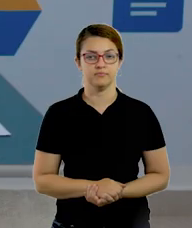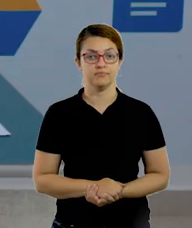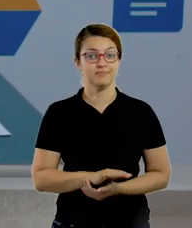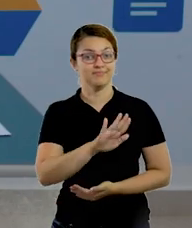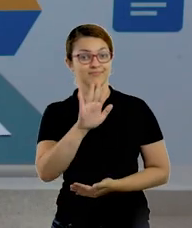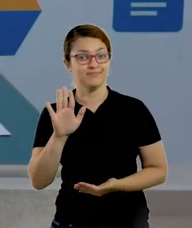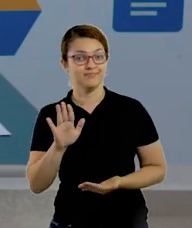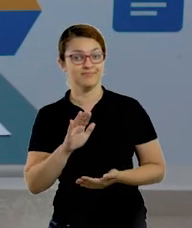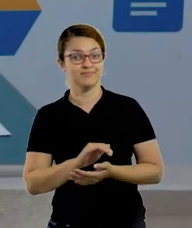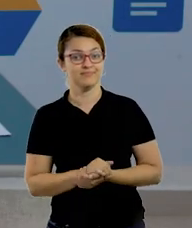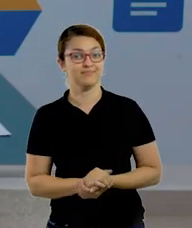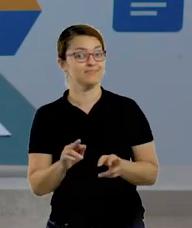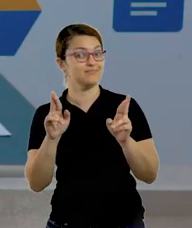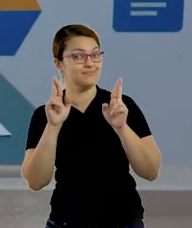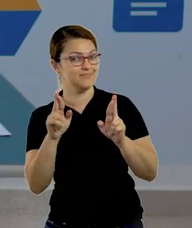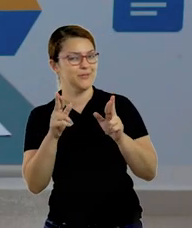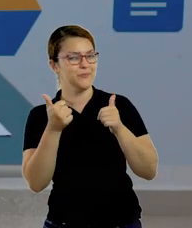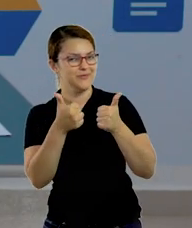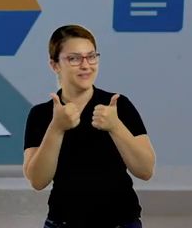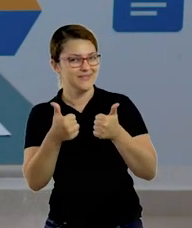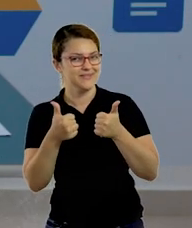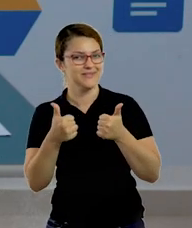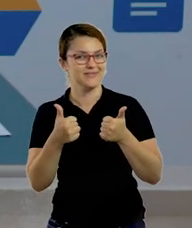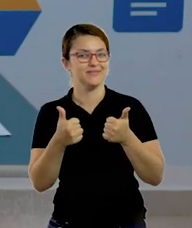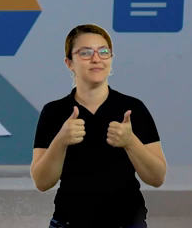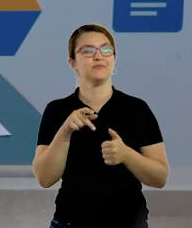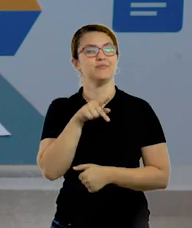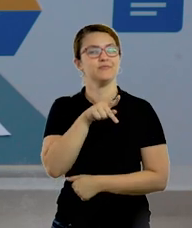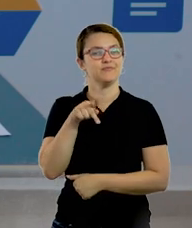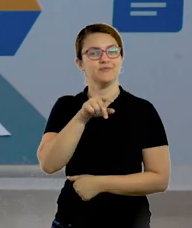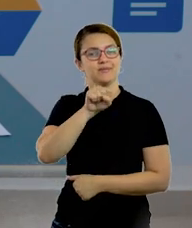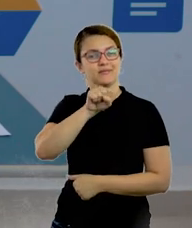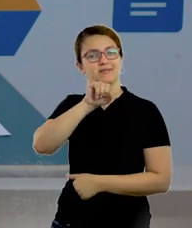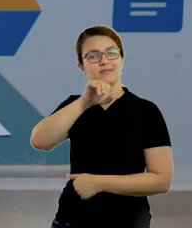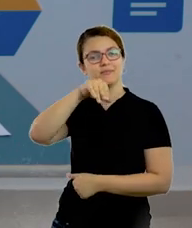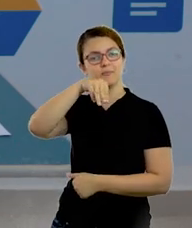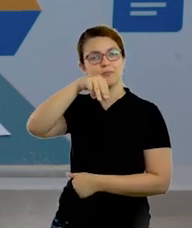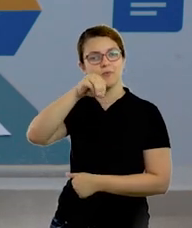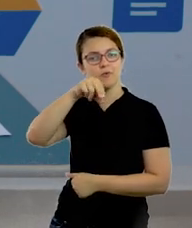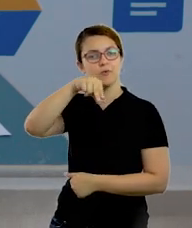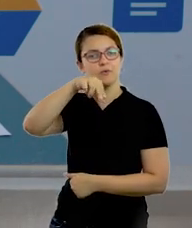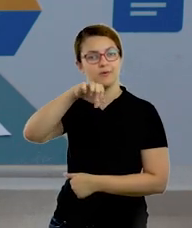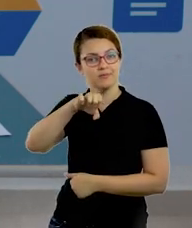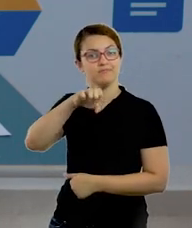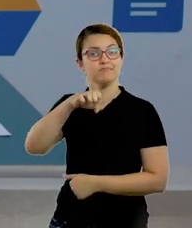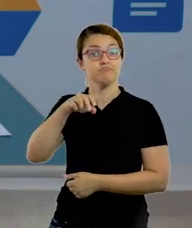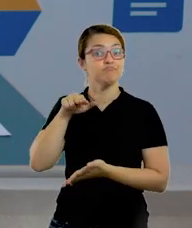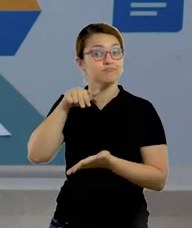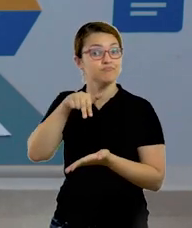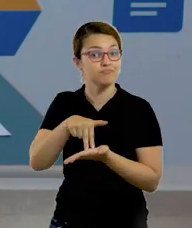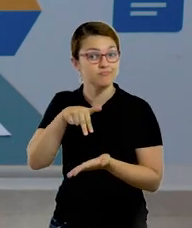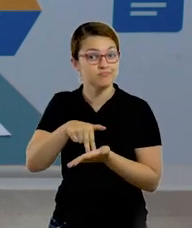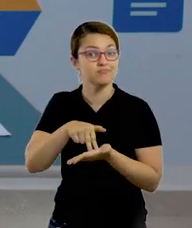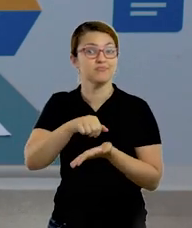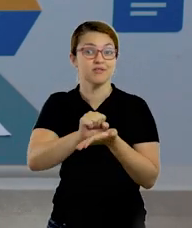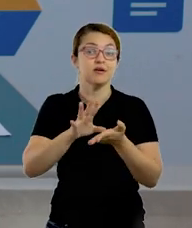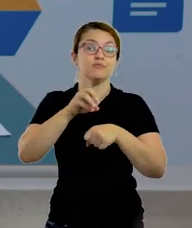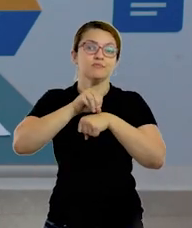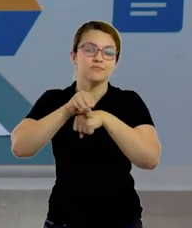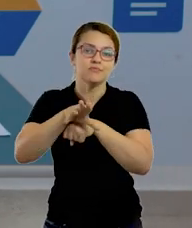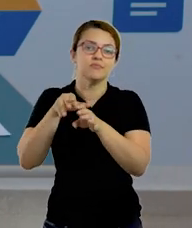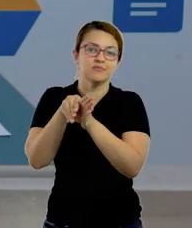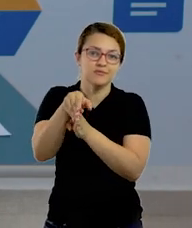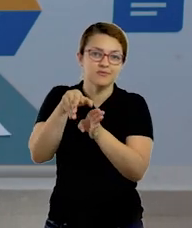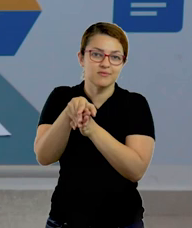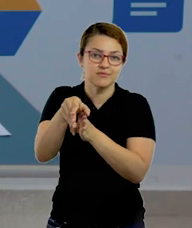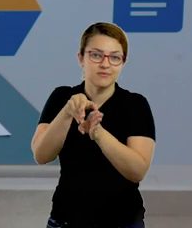Olá, espero que esteja tudo bem com vocês. Eu sou a professora Simone do Listão de Casa e estou aqui para mais uma aula com dicas e orientações